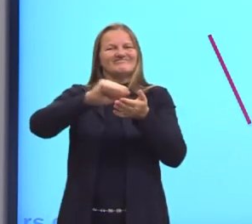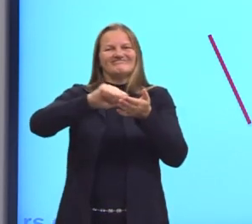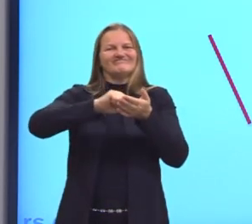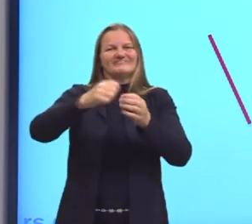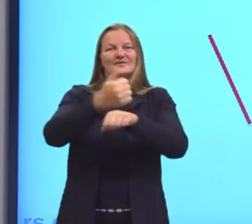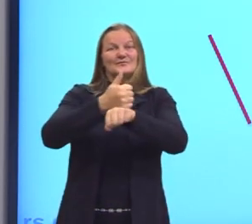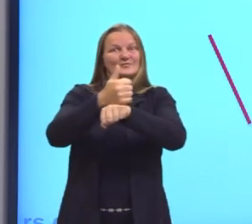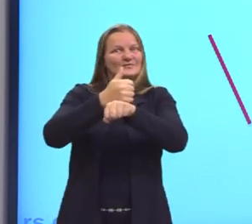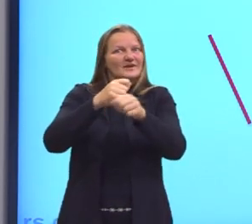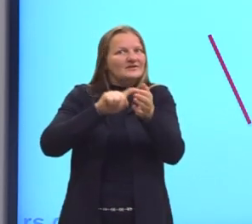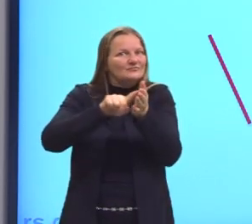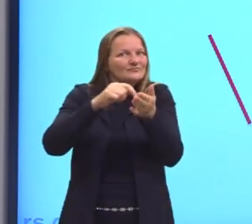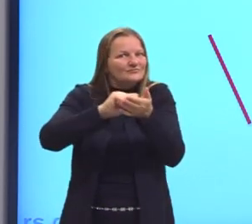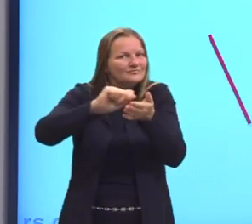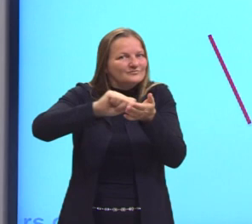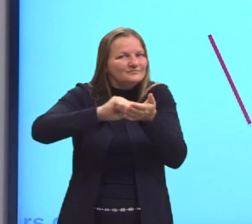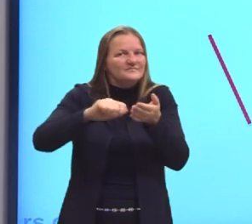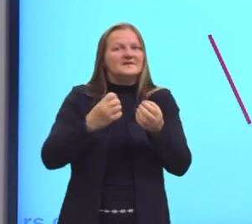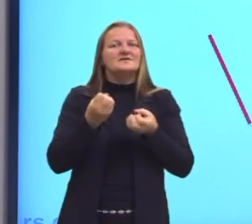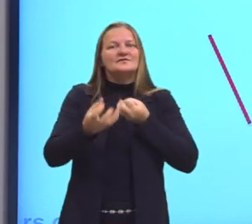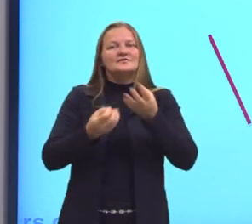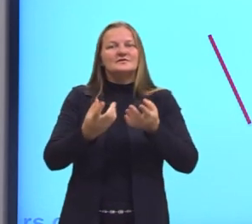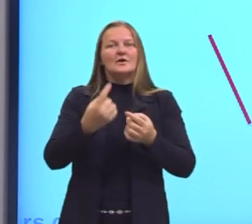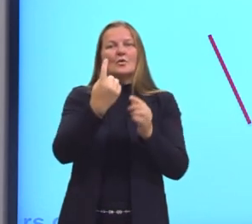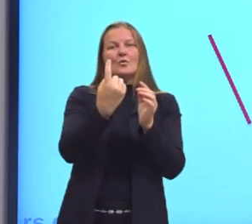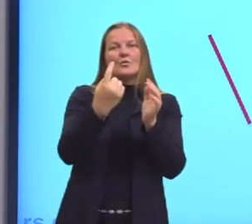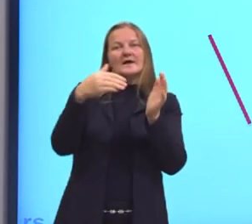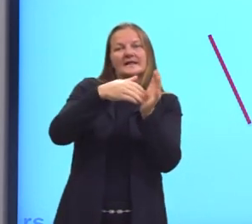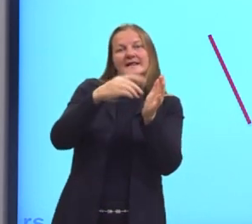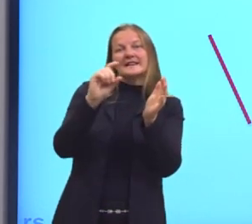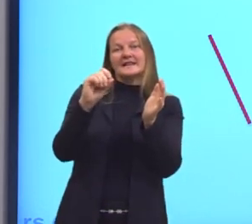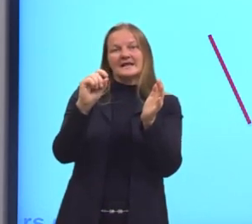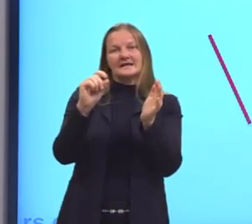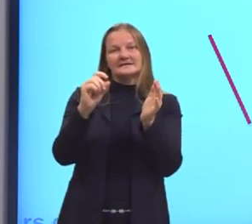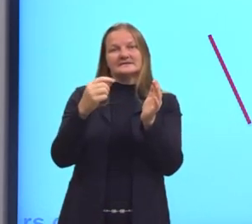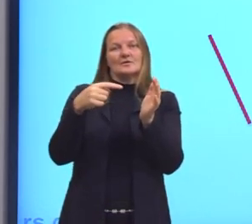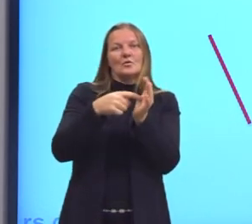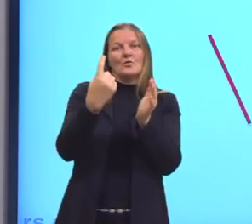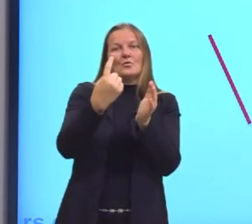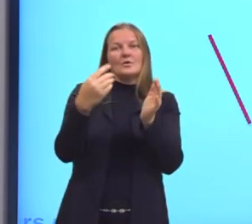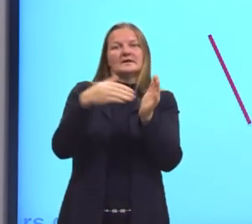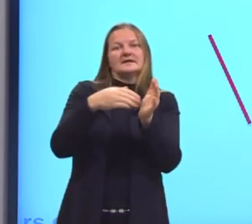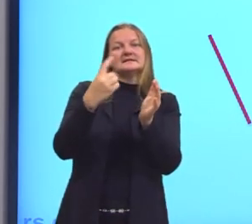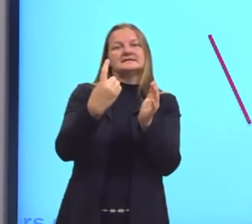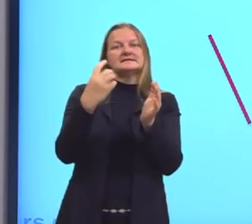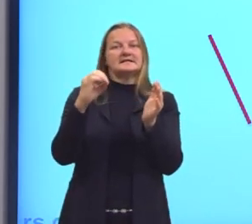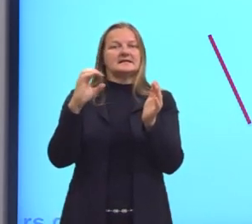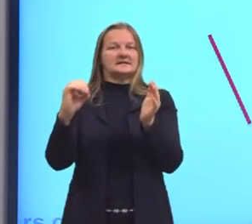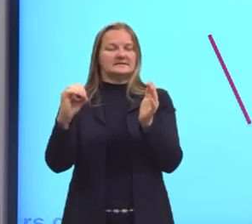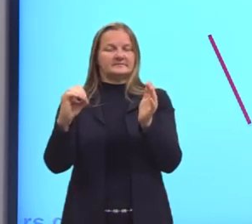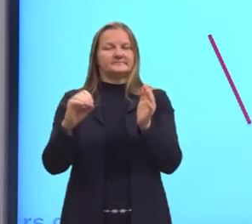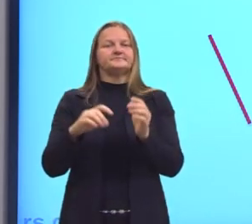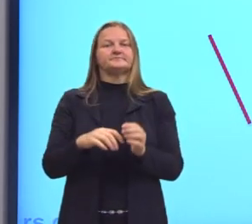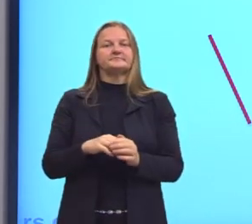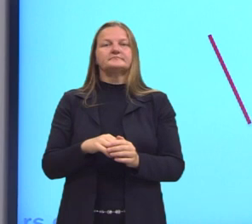Alguns autores citam de um a dez, de um a cem, desculpa. Porém,